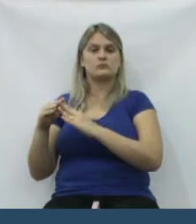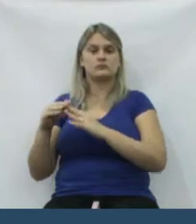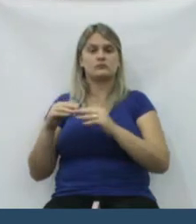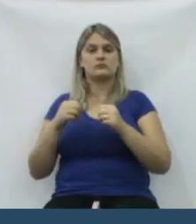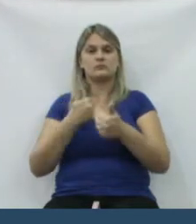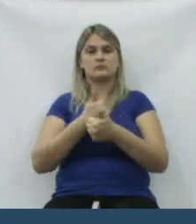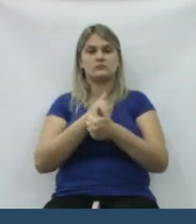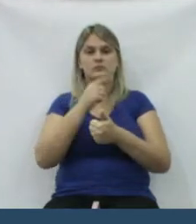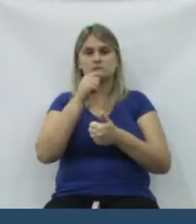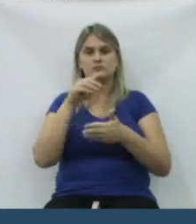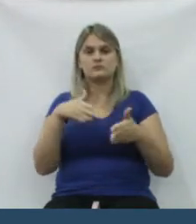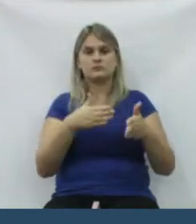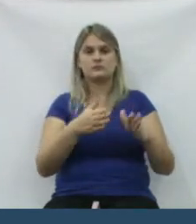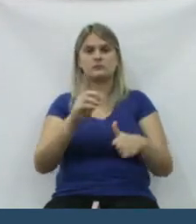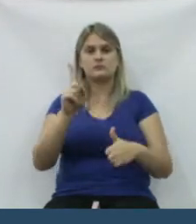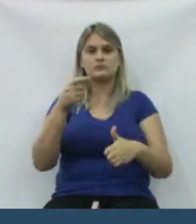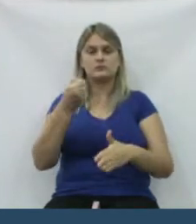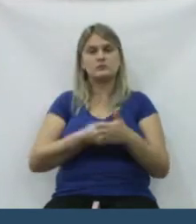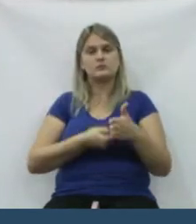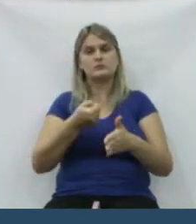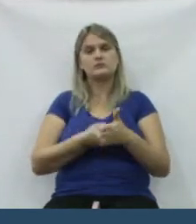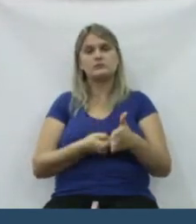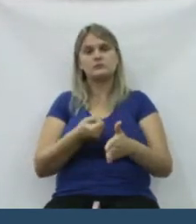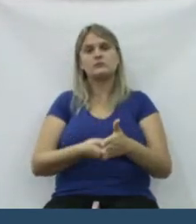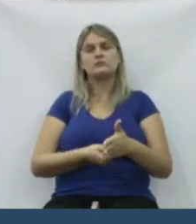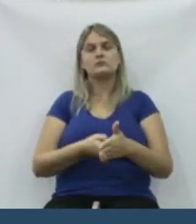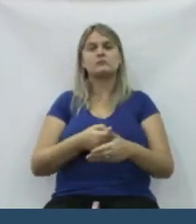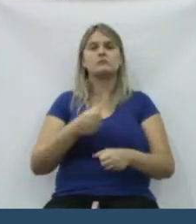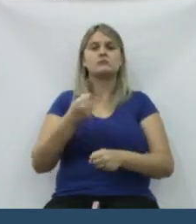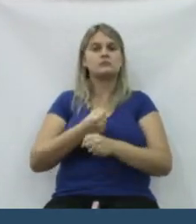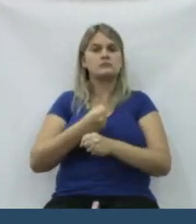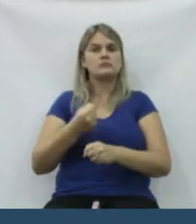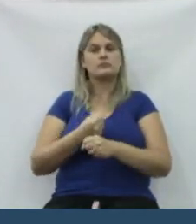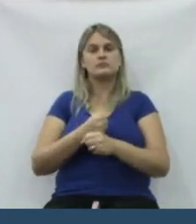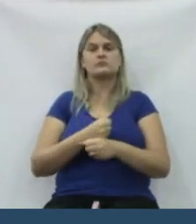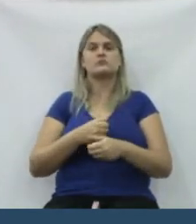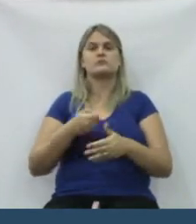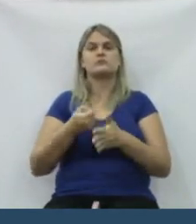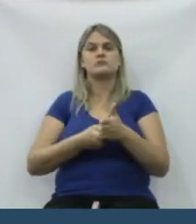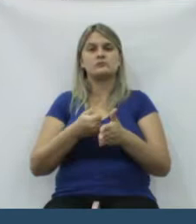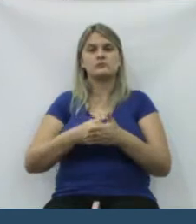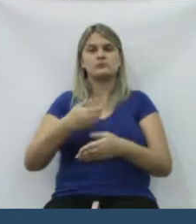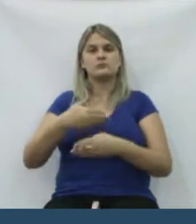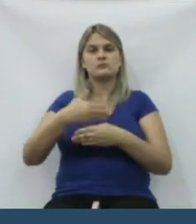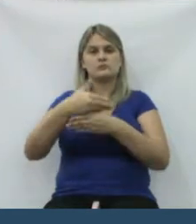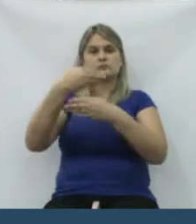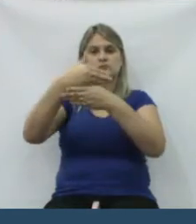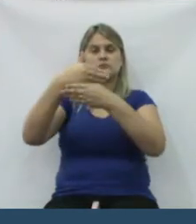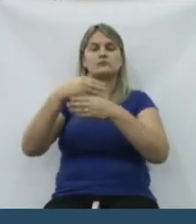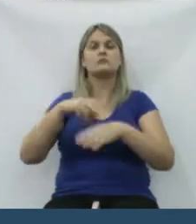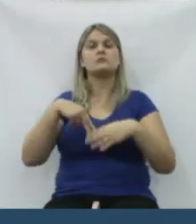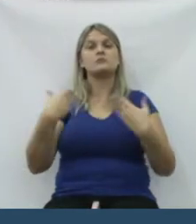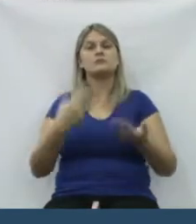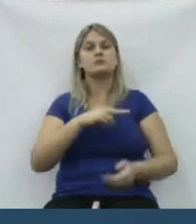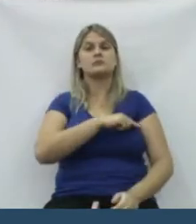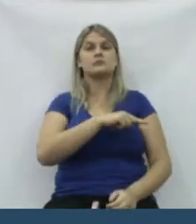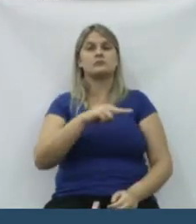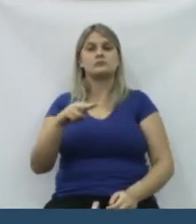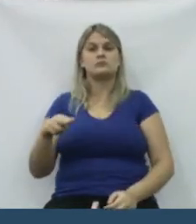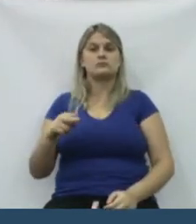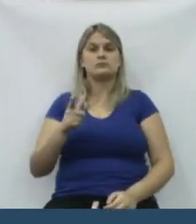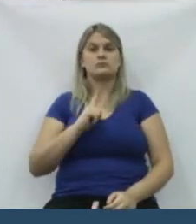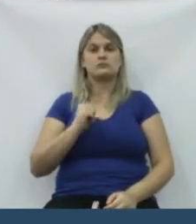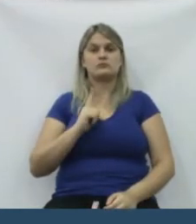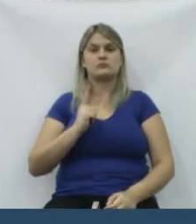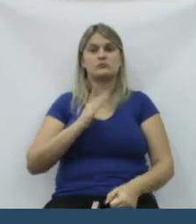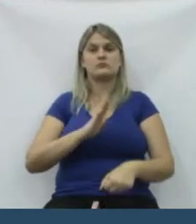Casas Ribeirinha foram uma luta de anos e anos aí e nós